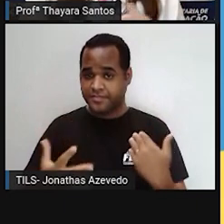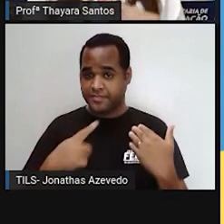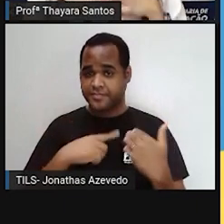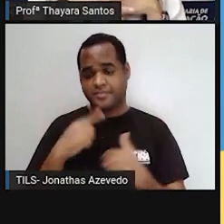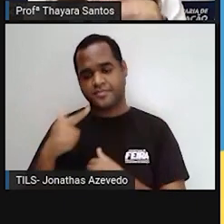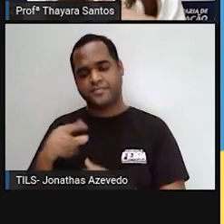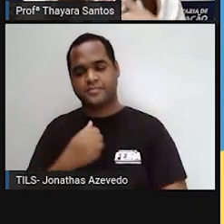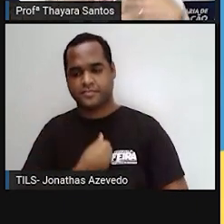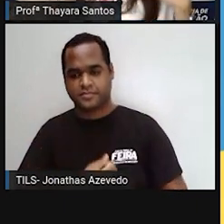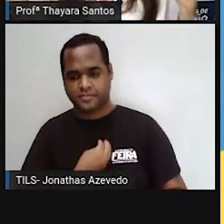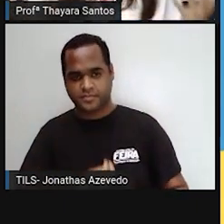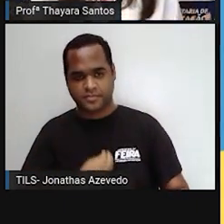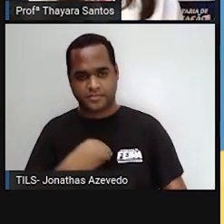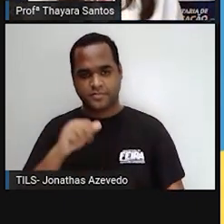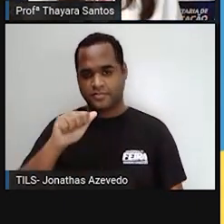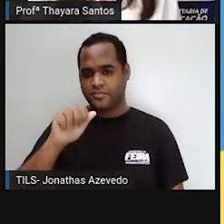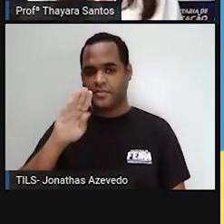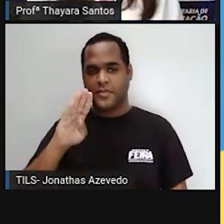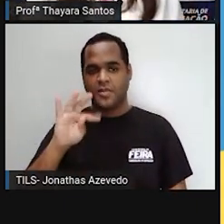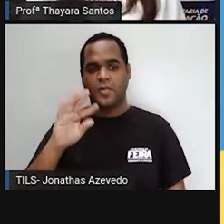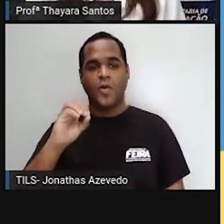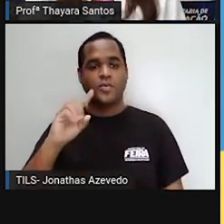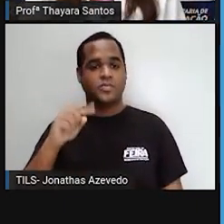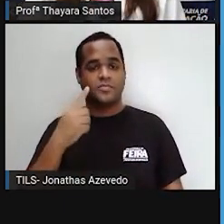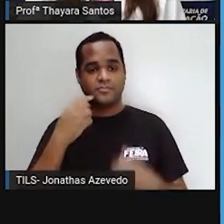abiótico, a gente tá falando de um ecossistema.